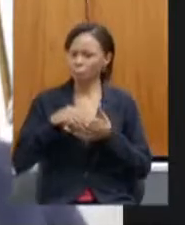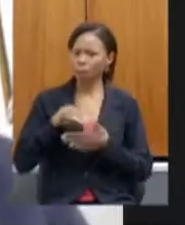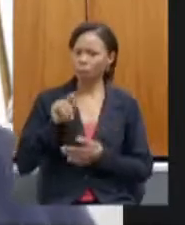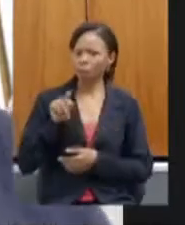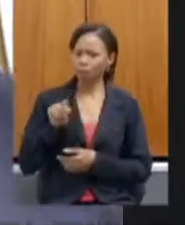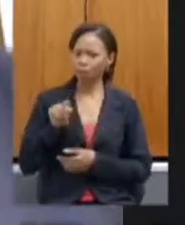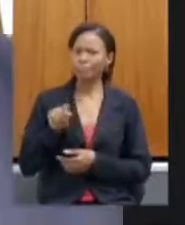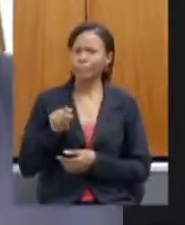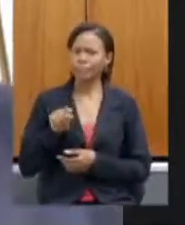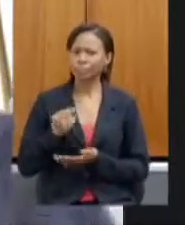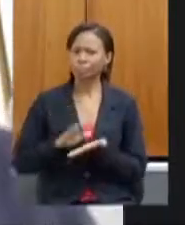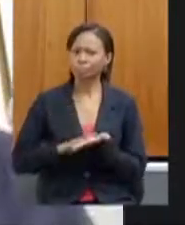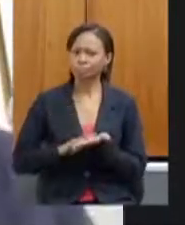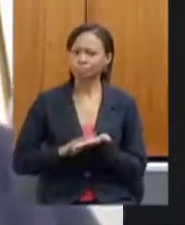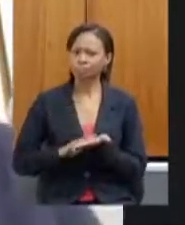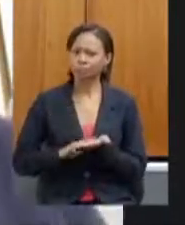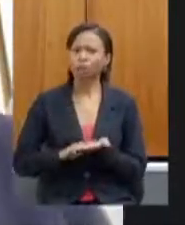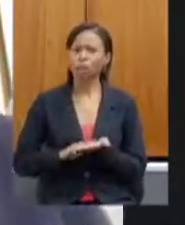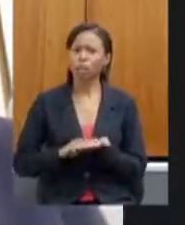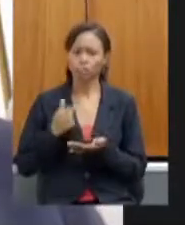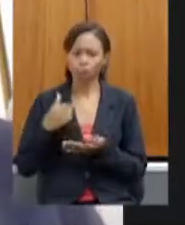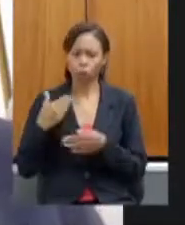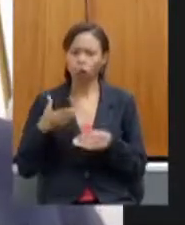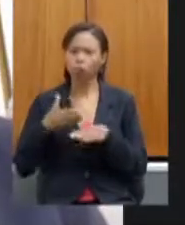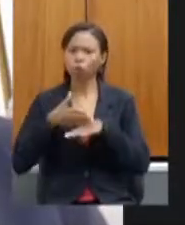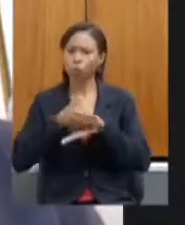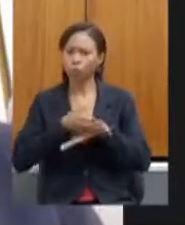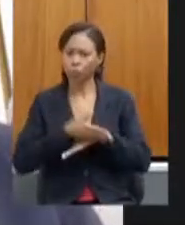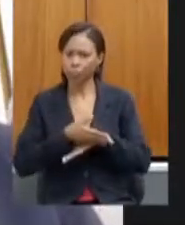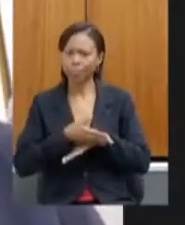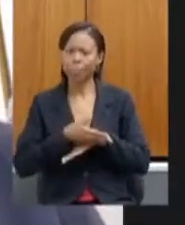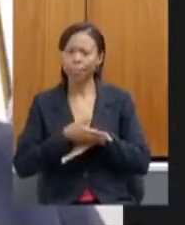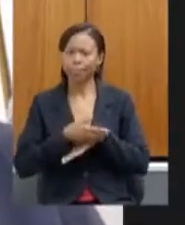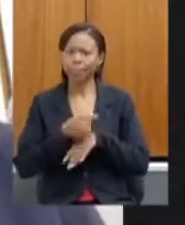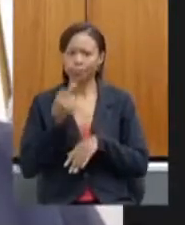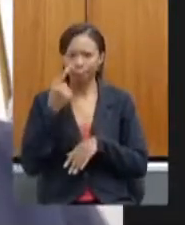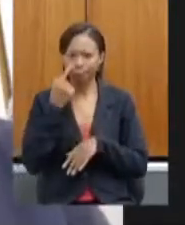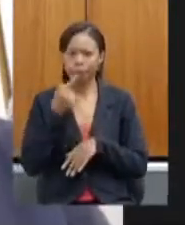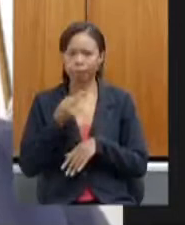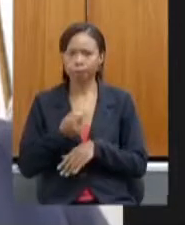conduz o agronegócio agricultura familiar aqui em Minas Gerais